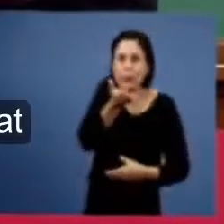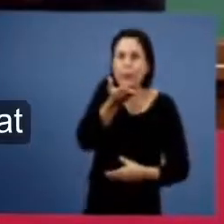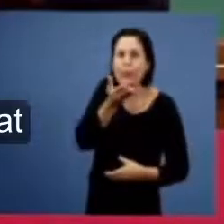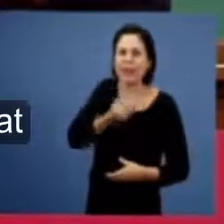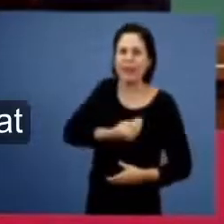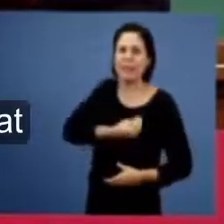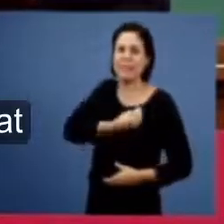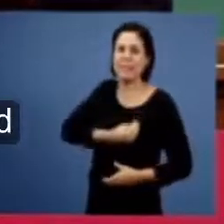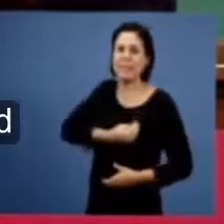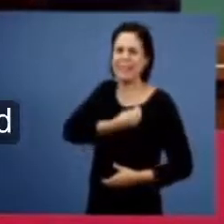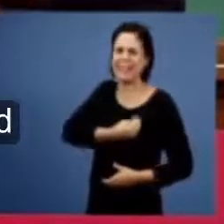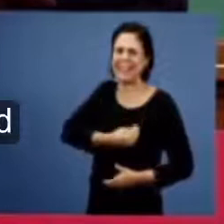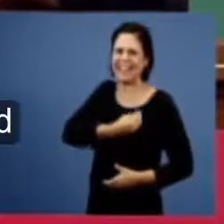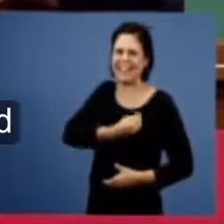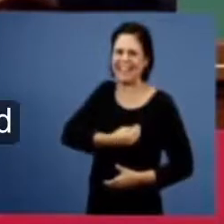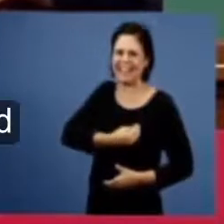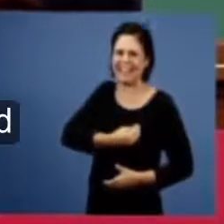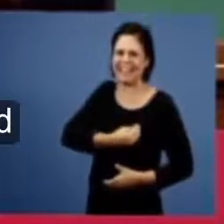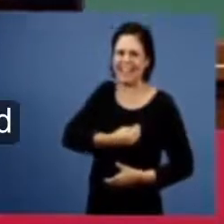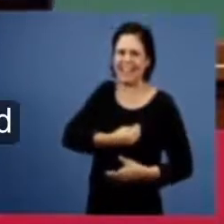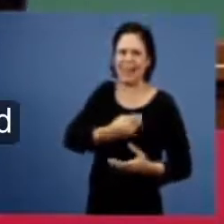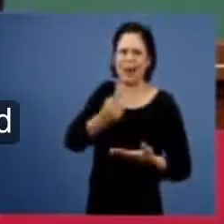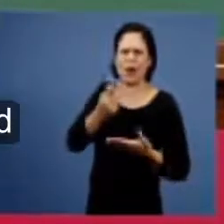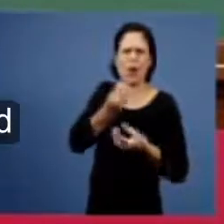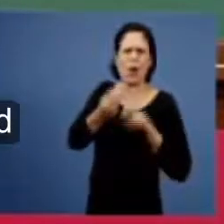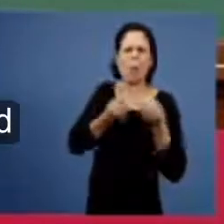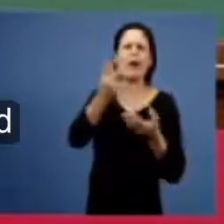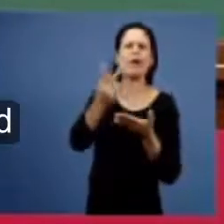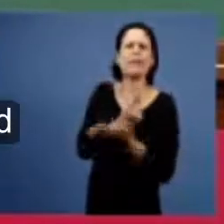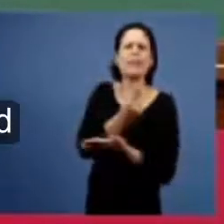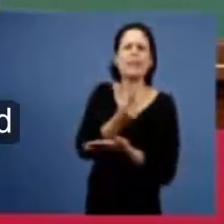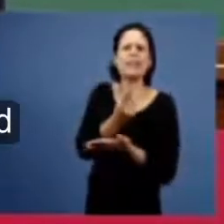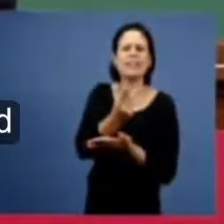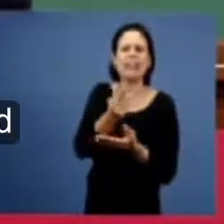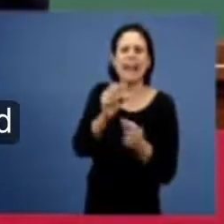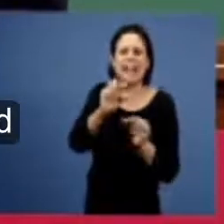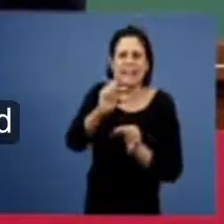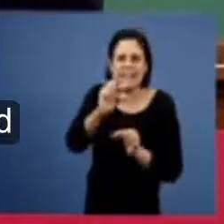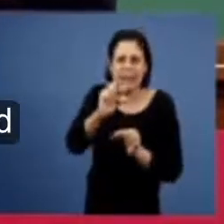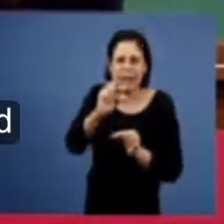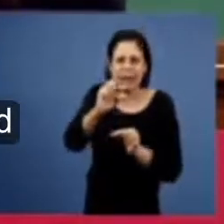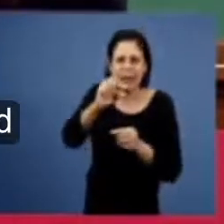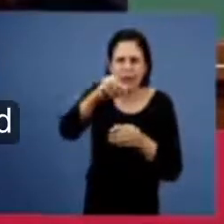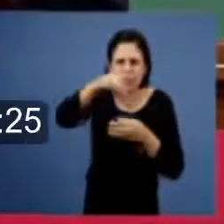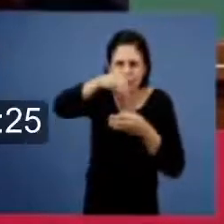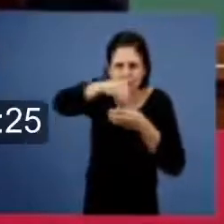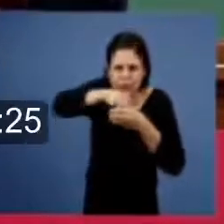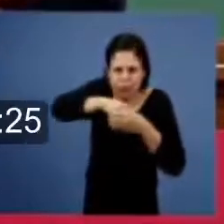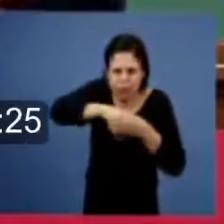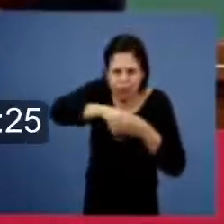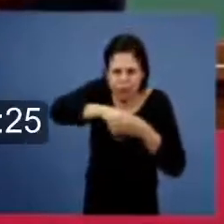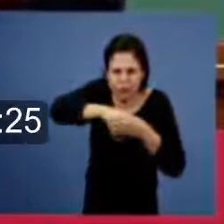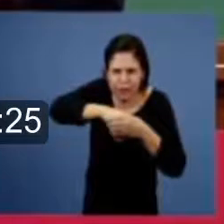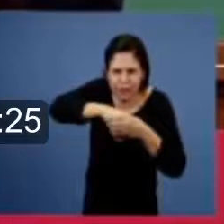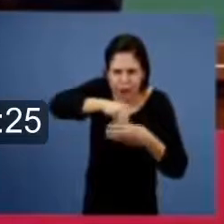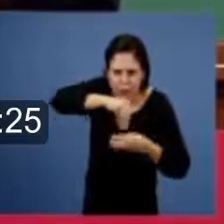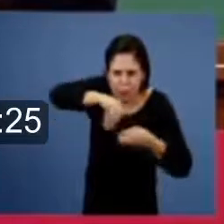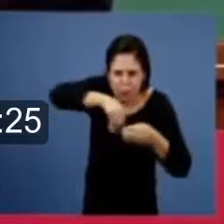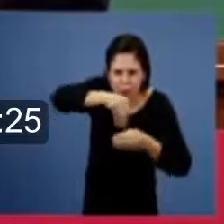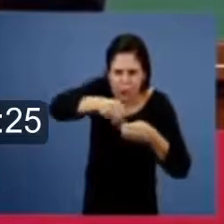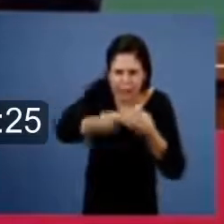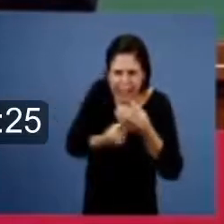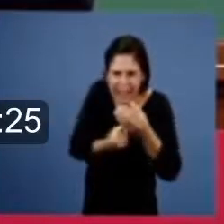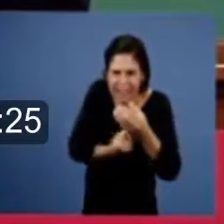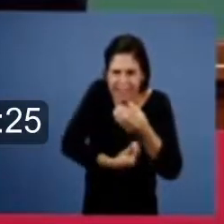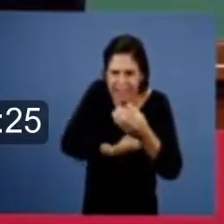semente que quando morre produz o fruto o fruto que serve de alimento então o que